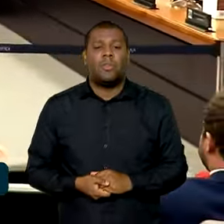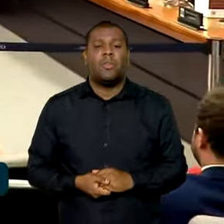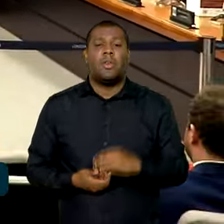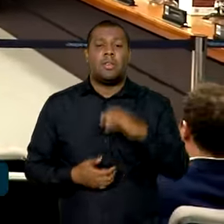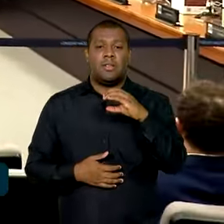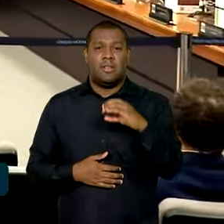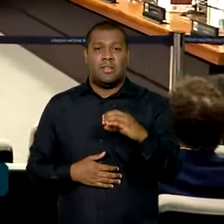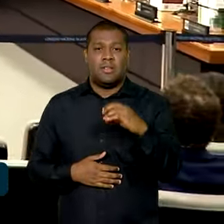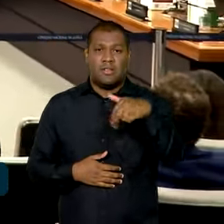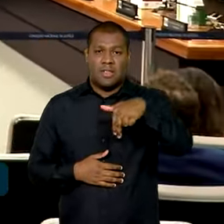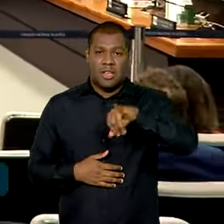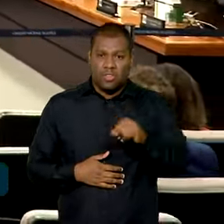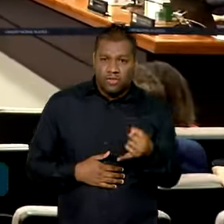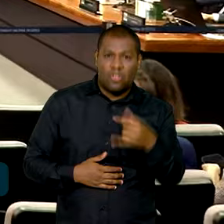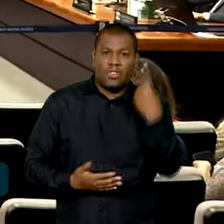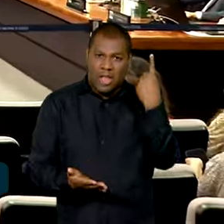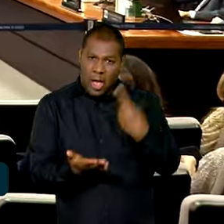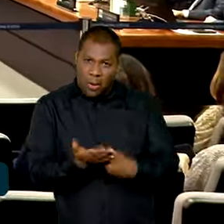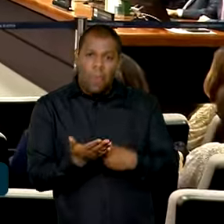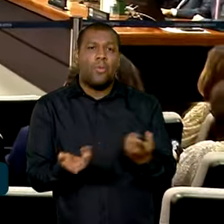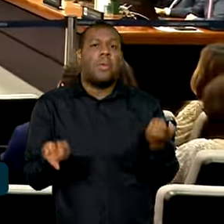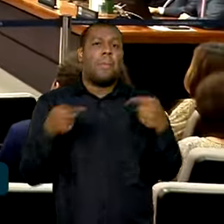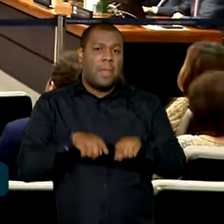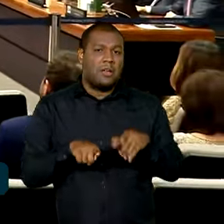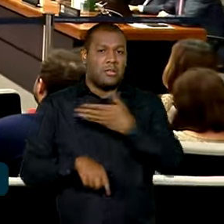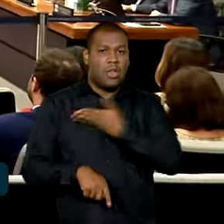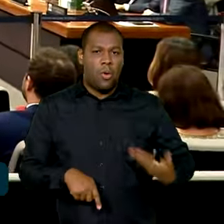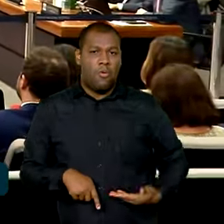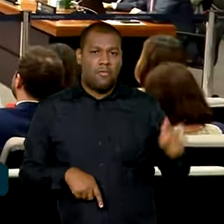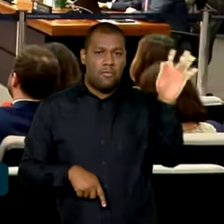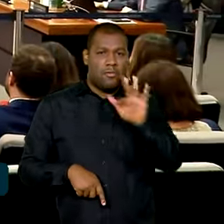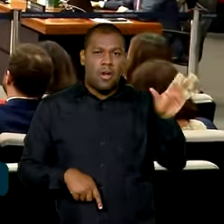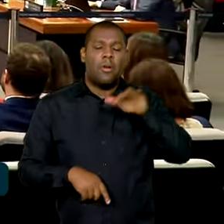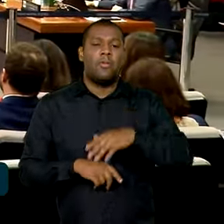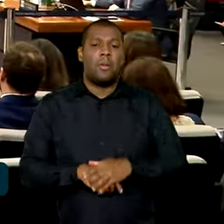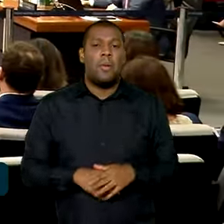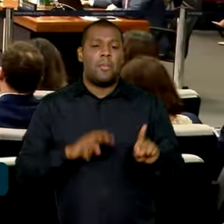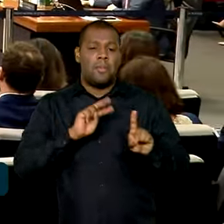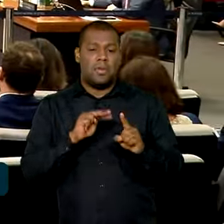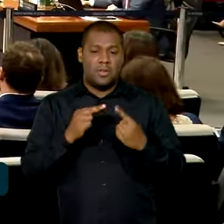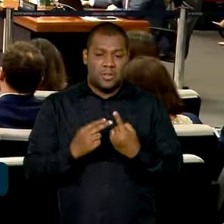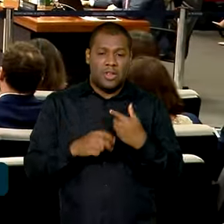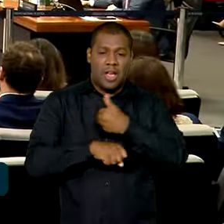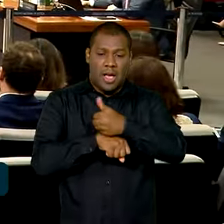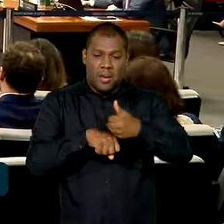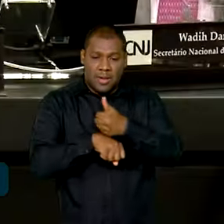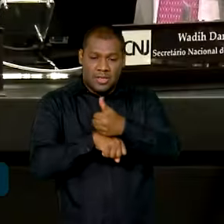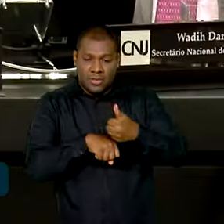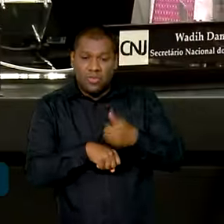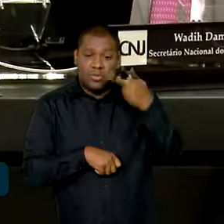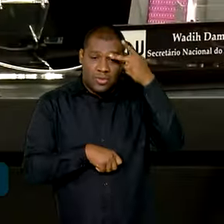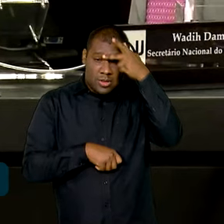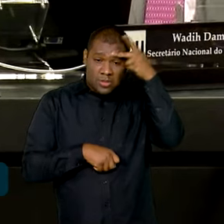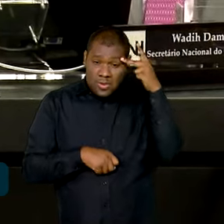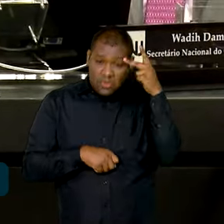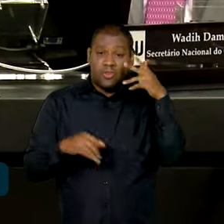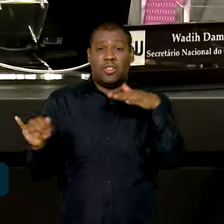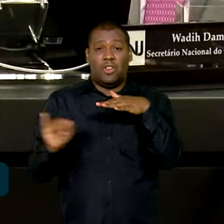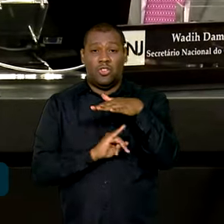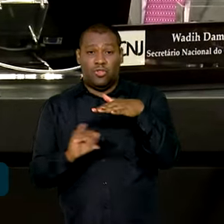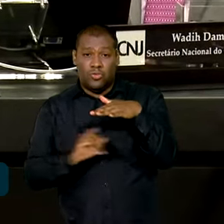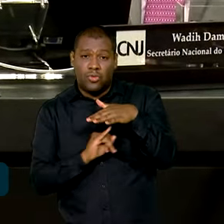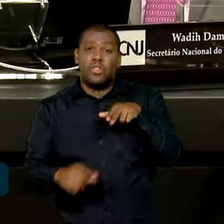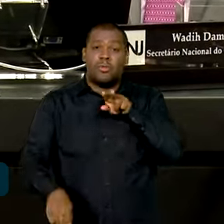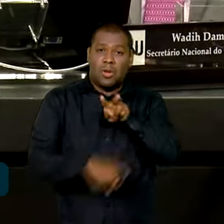Conselho Nacional de Justiça, em parceria com o governo federal, prevê a capacitação de agentes da Fundação de Proteção e